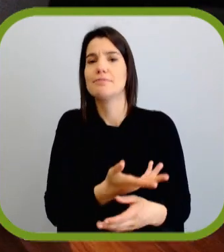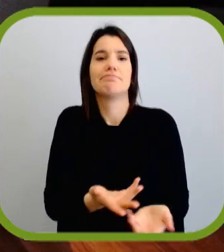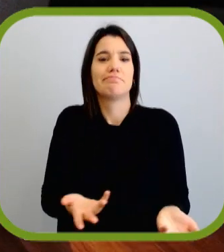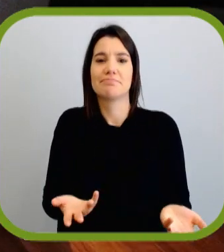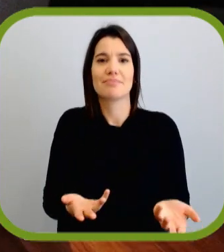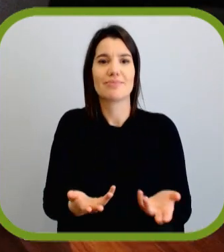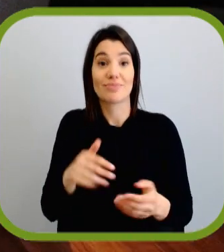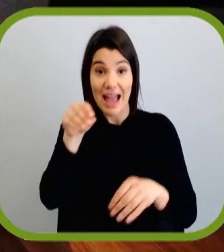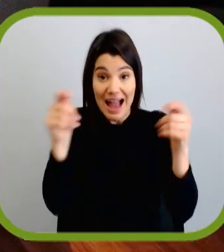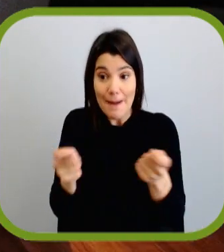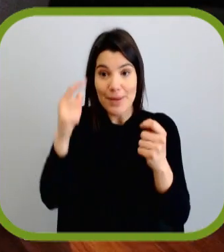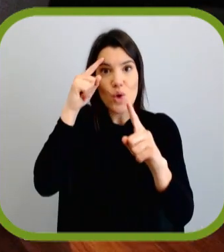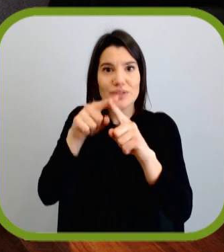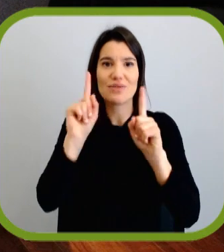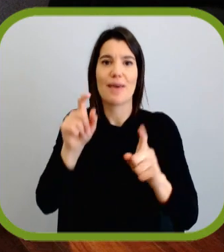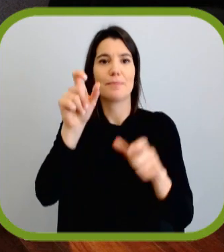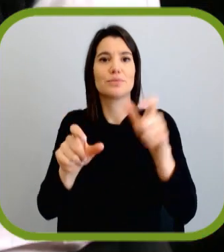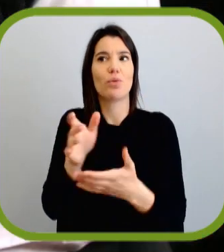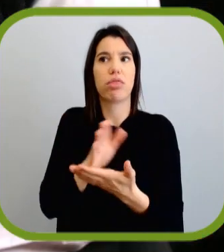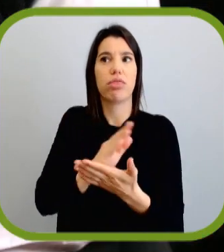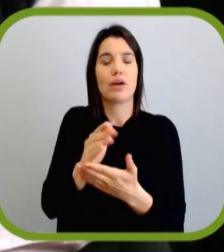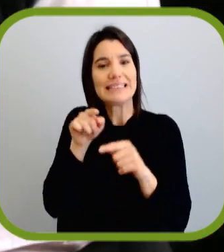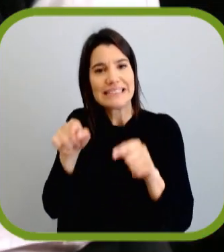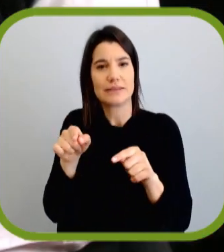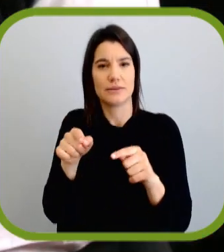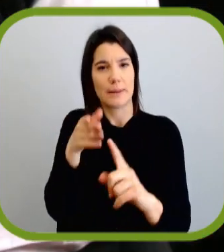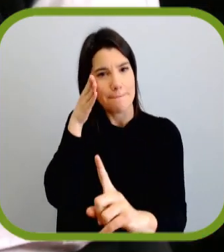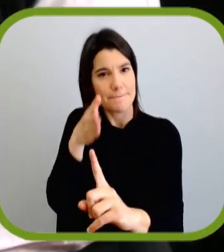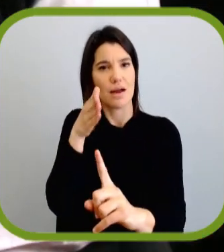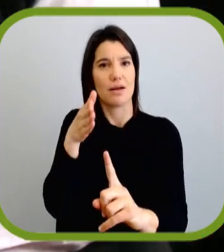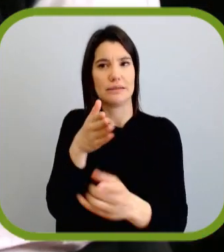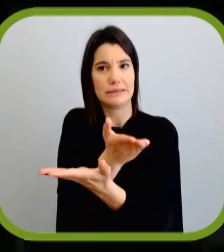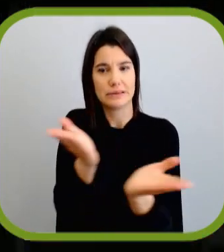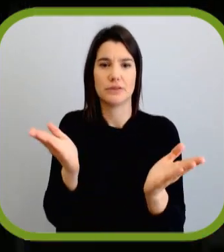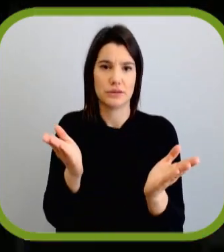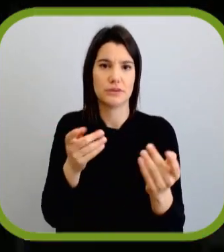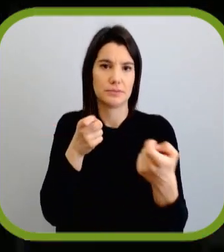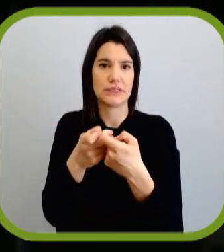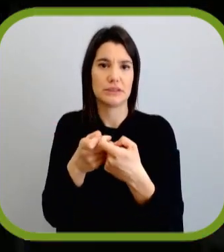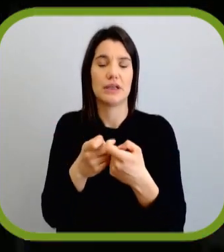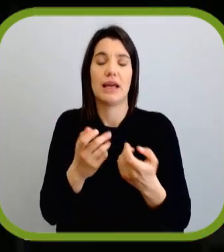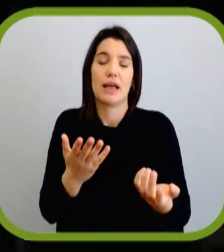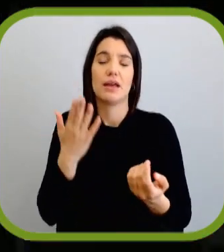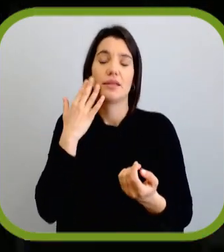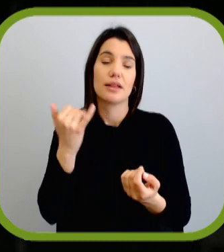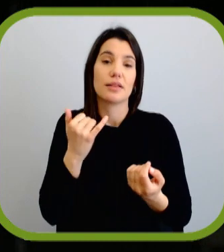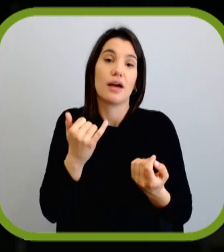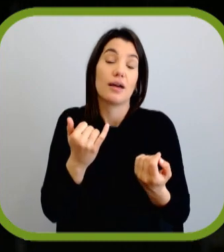votar, dirigem-se exclusivamente àqueles que são indecisos. Portanto, no fundo, é procurar encontrar